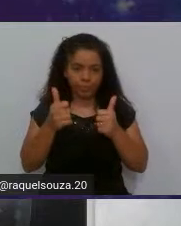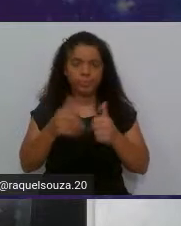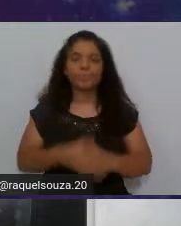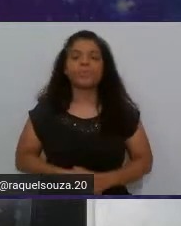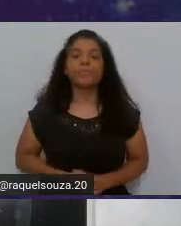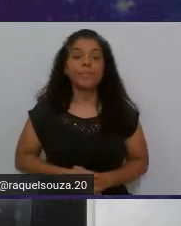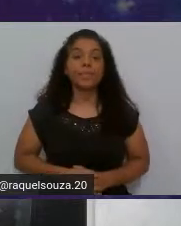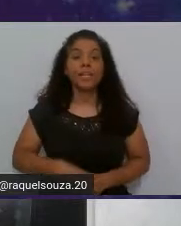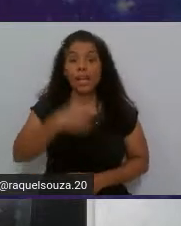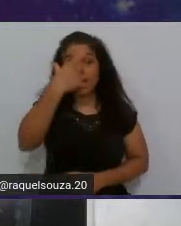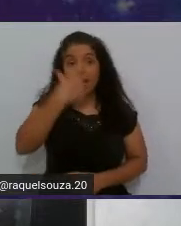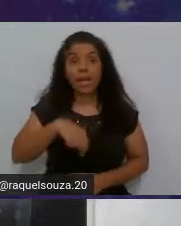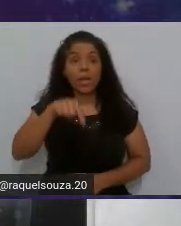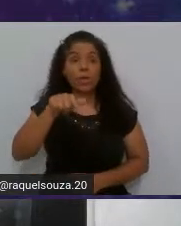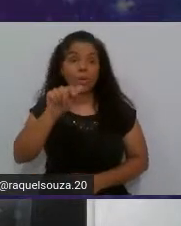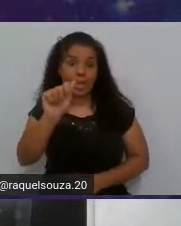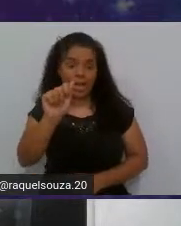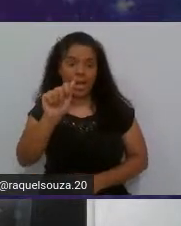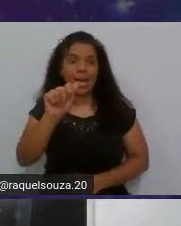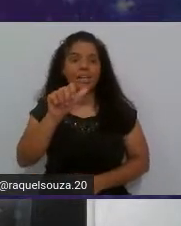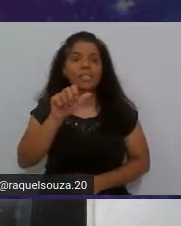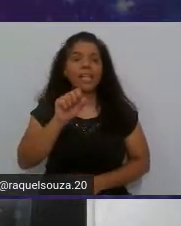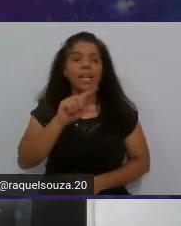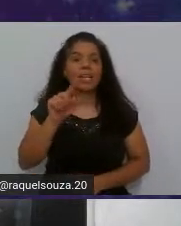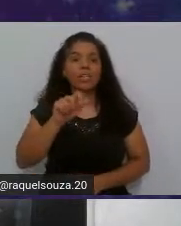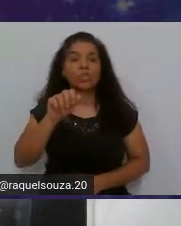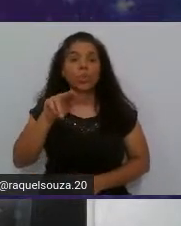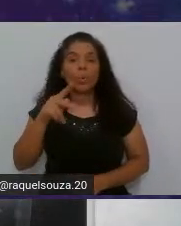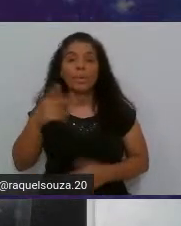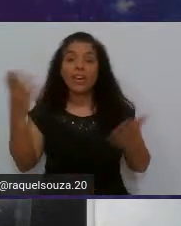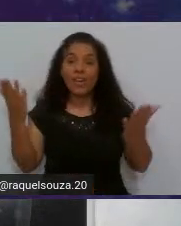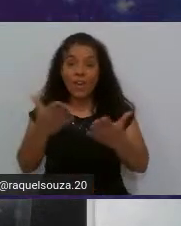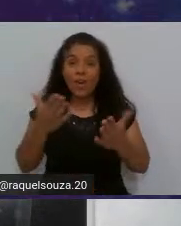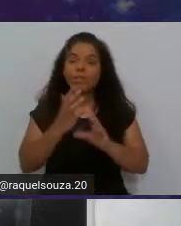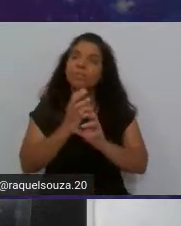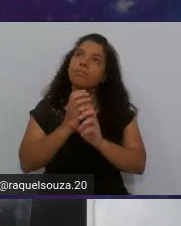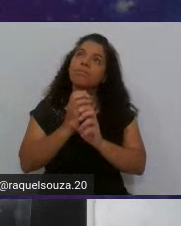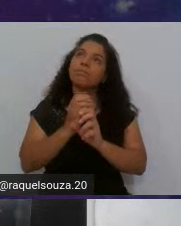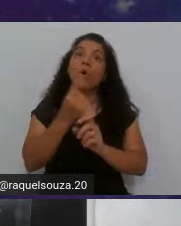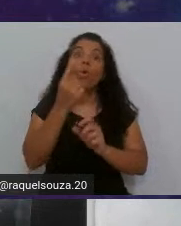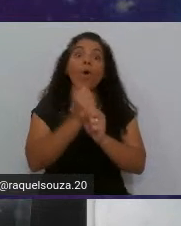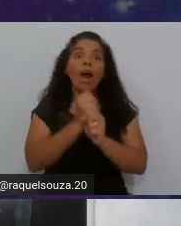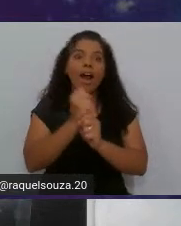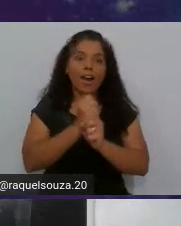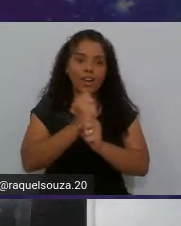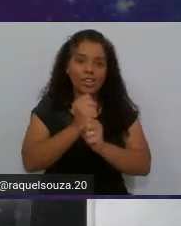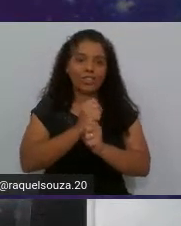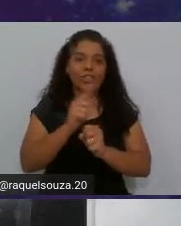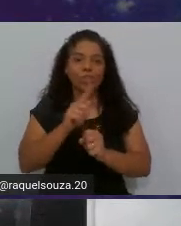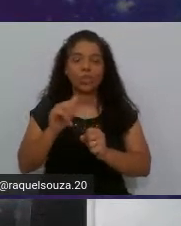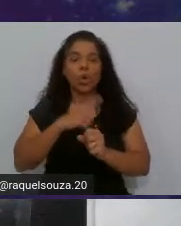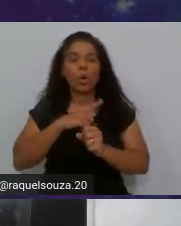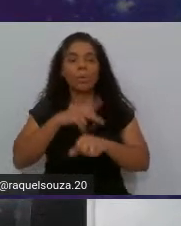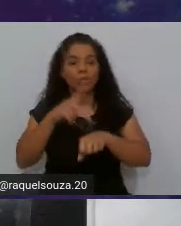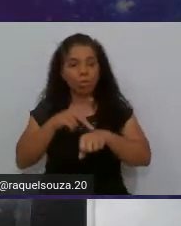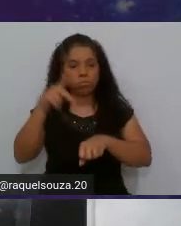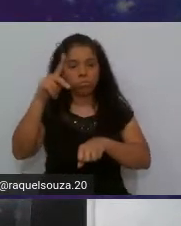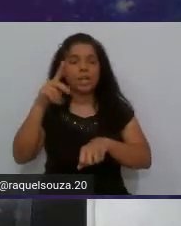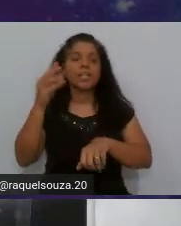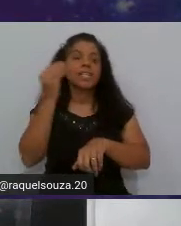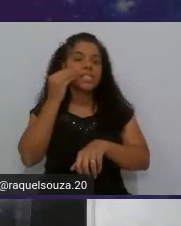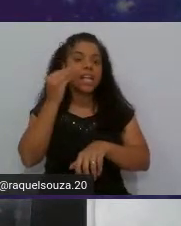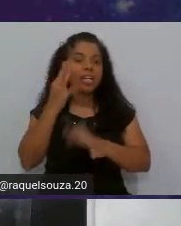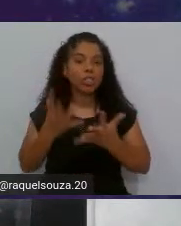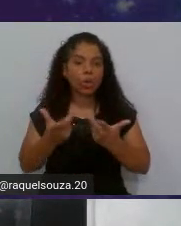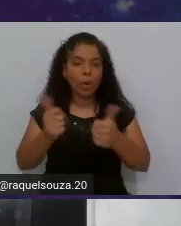Eu sou QA na ZUP, exatamente hoje completo um ano de ZUP, sou pós-graduada em teste de qualidade de